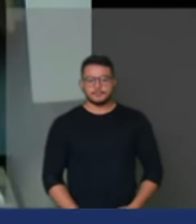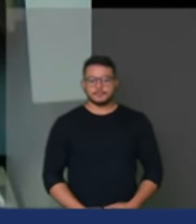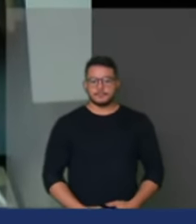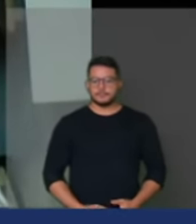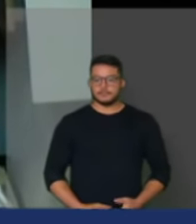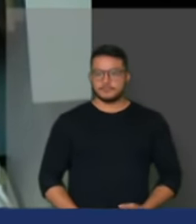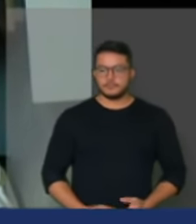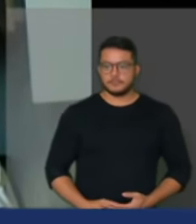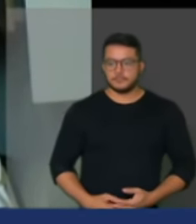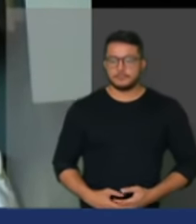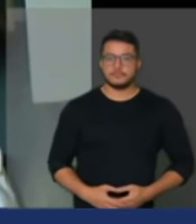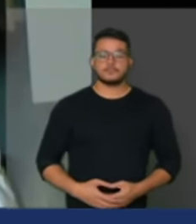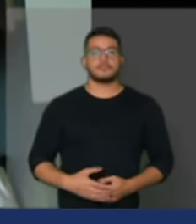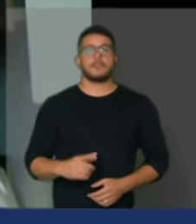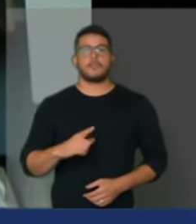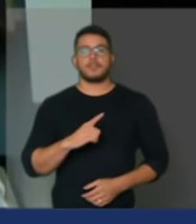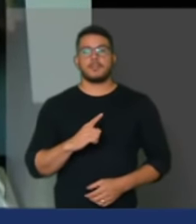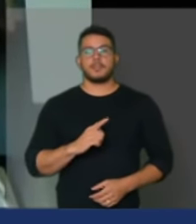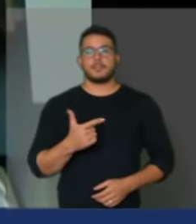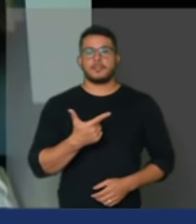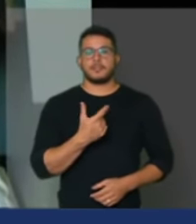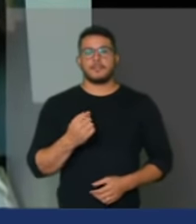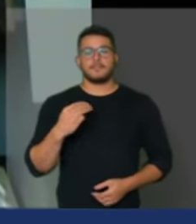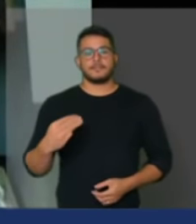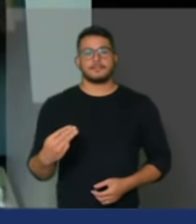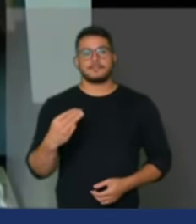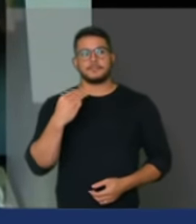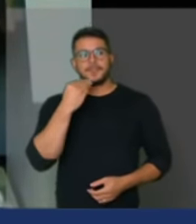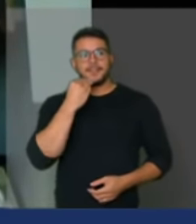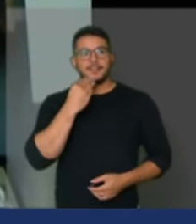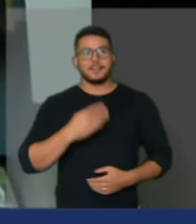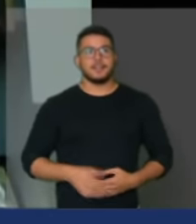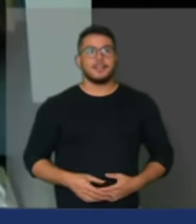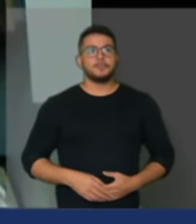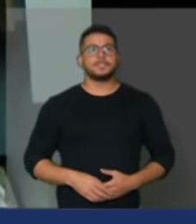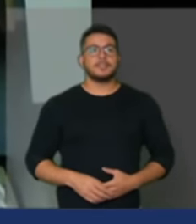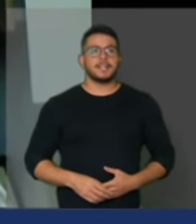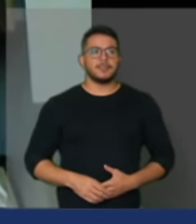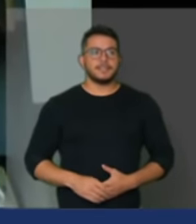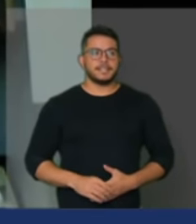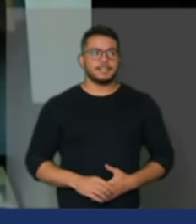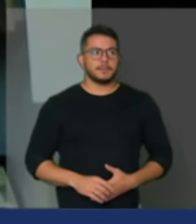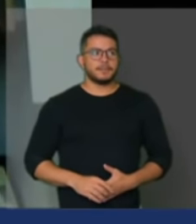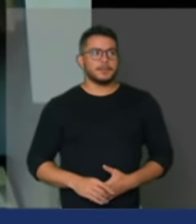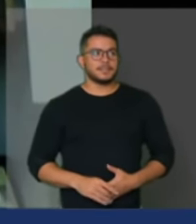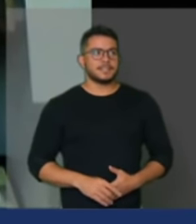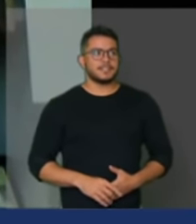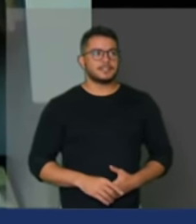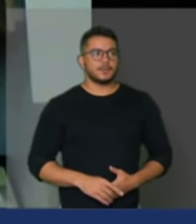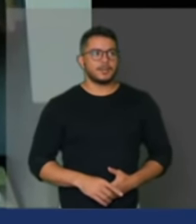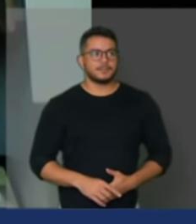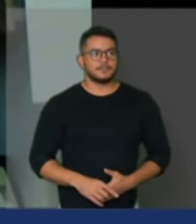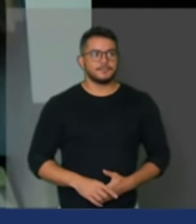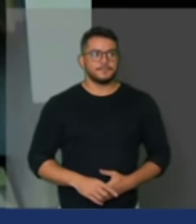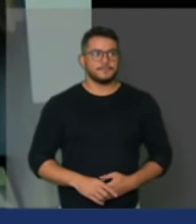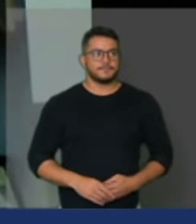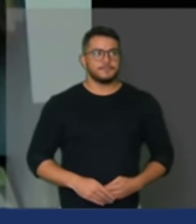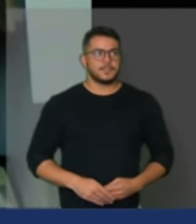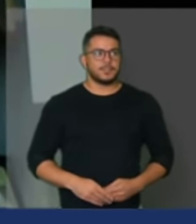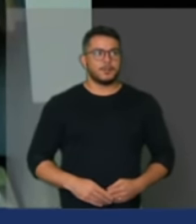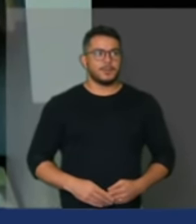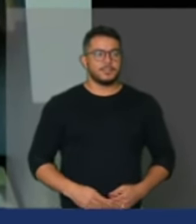brasileiros direta e indiretamente Castro vem ocupando esse ranking desde 2018 e cada vez com maior crescimento de